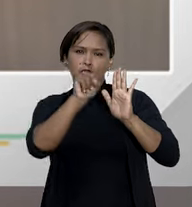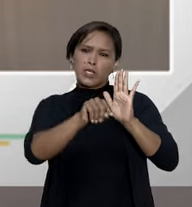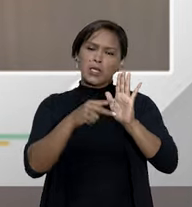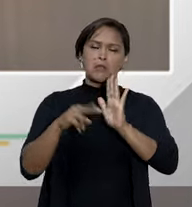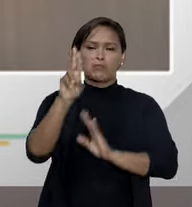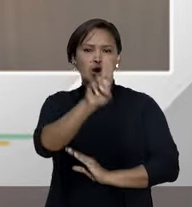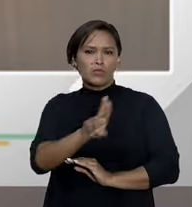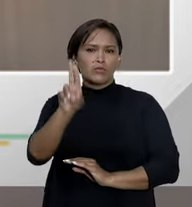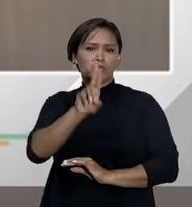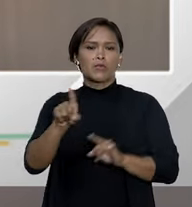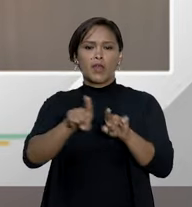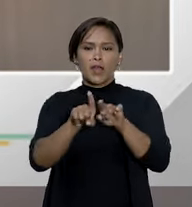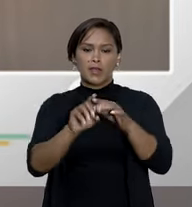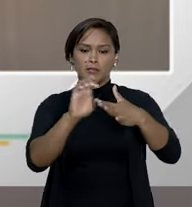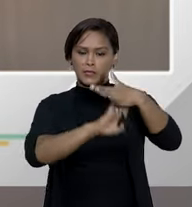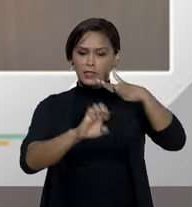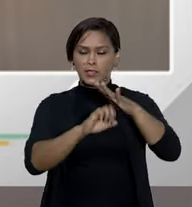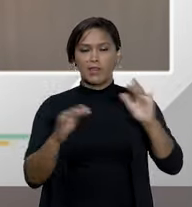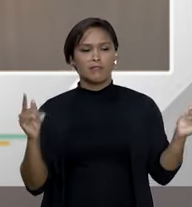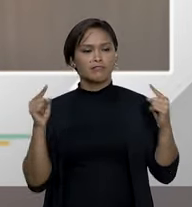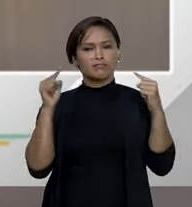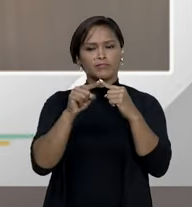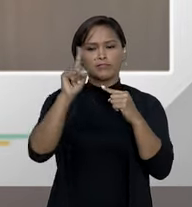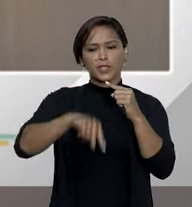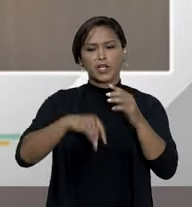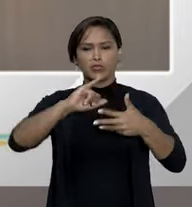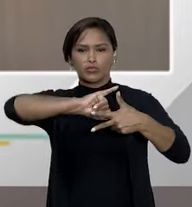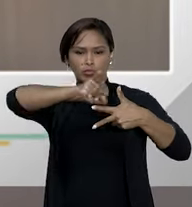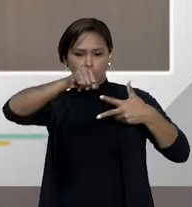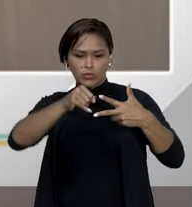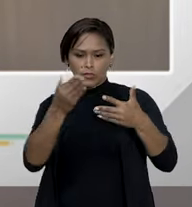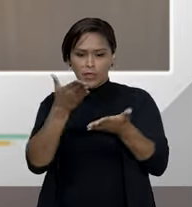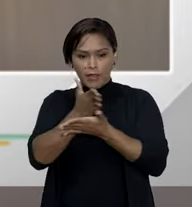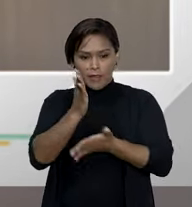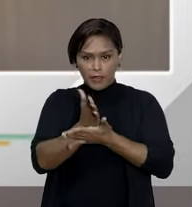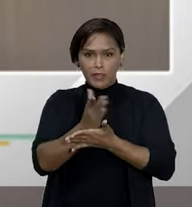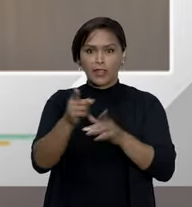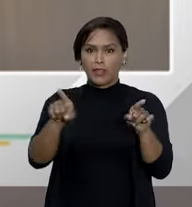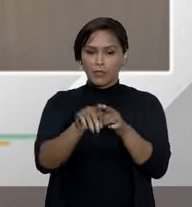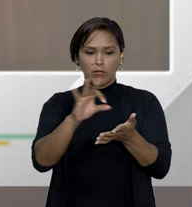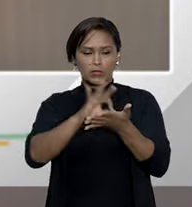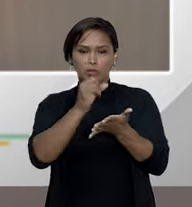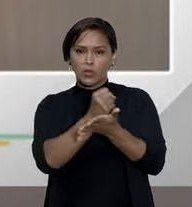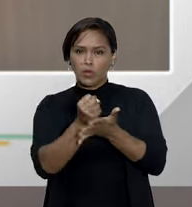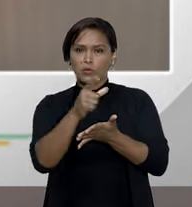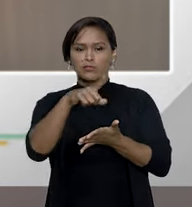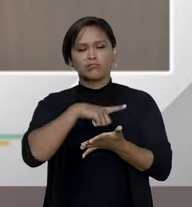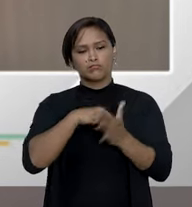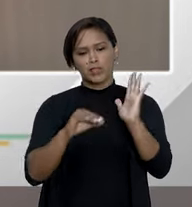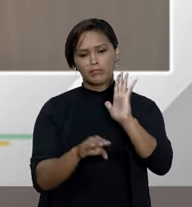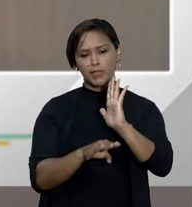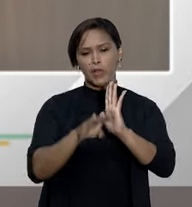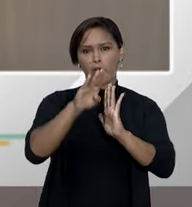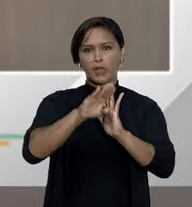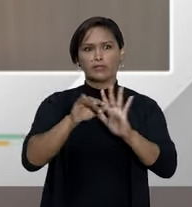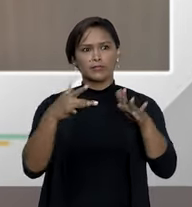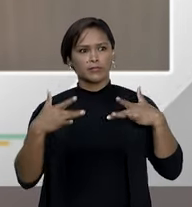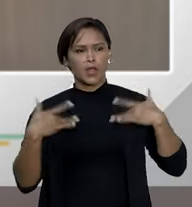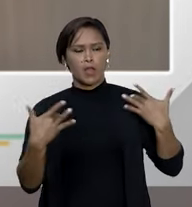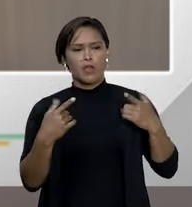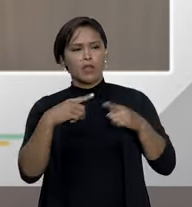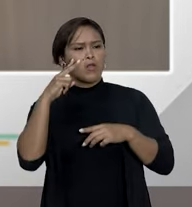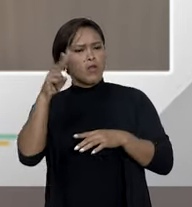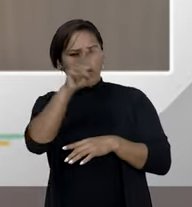usuários e da interferência do poder judiciário nesses contratos, tem realmente crescido de forma assustadora